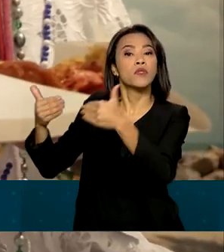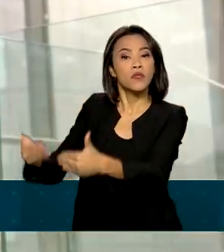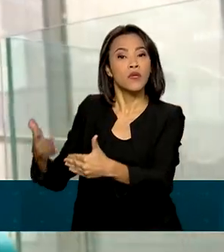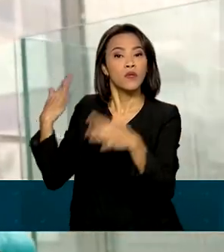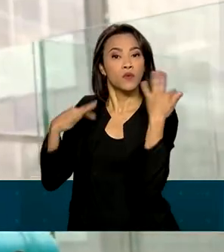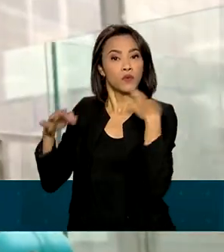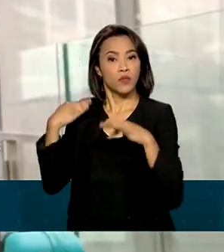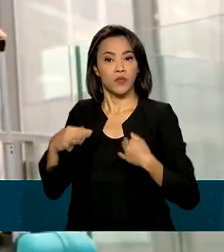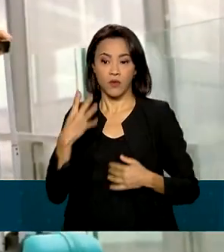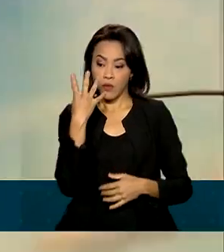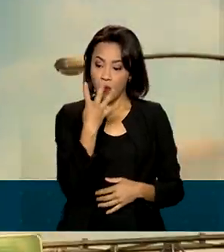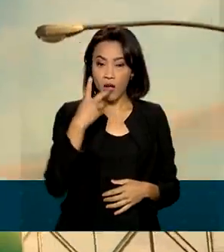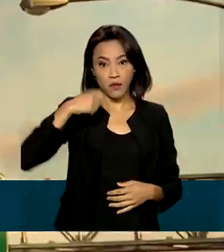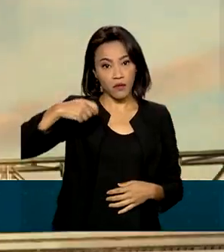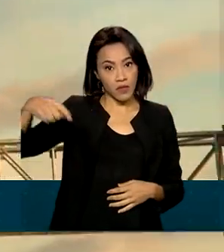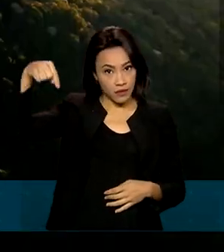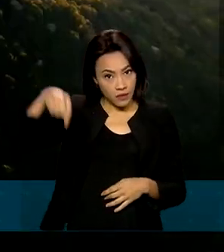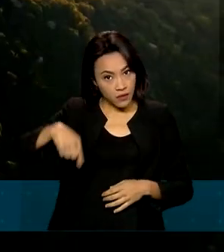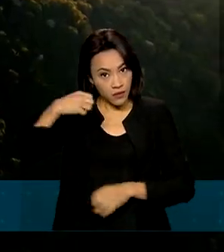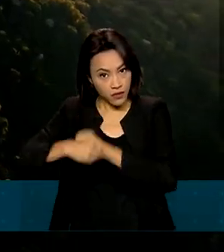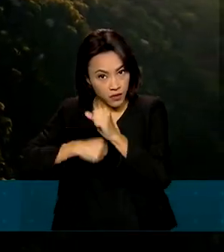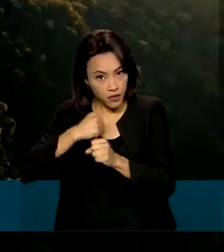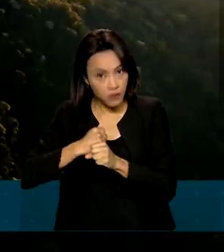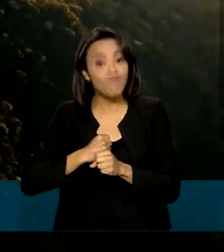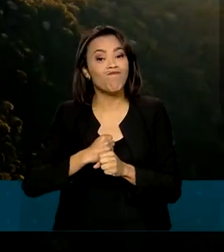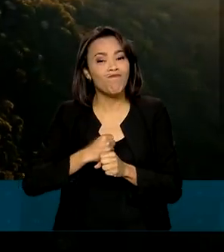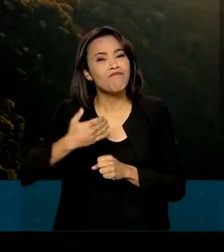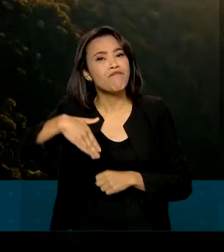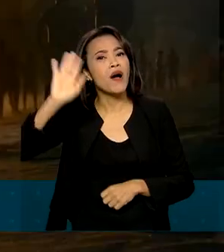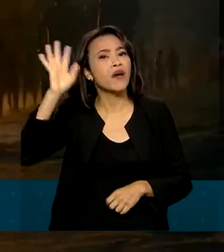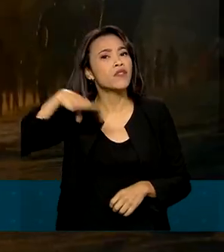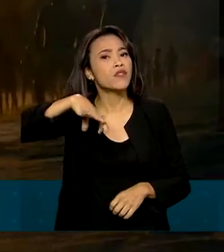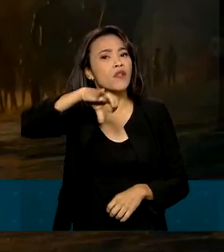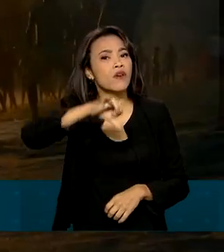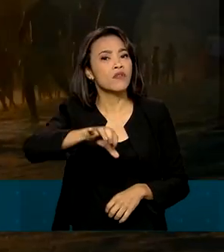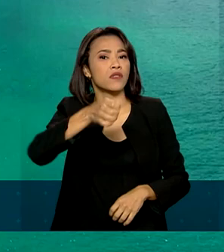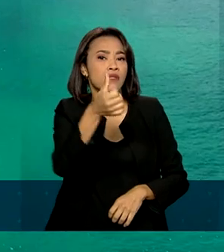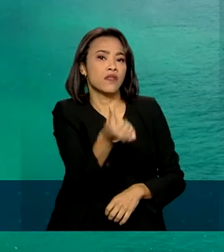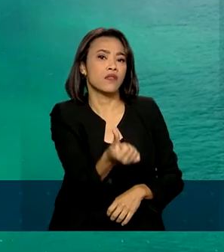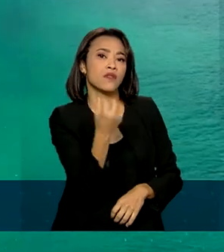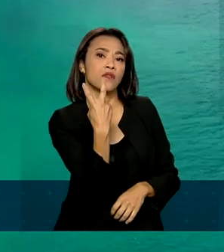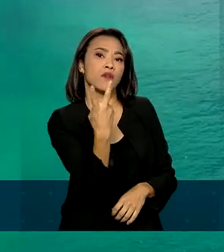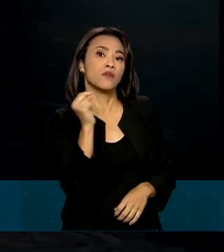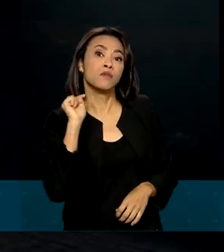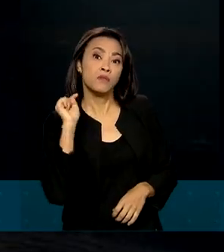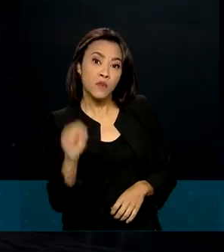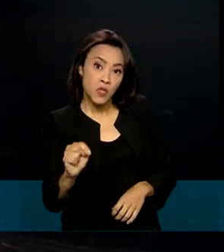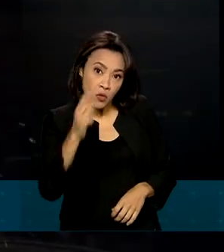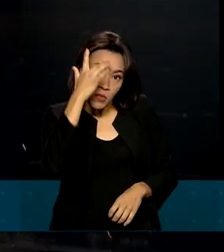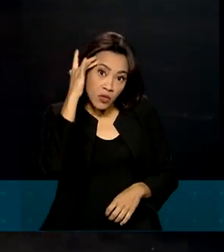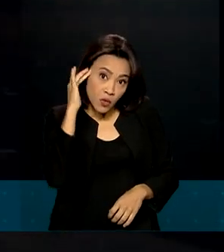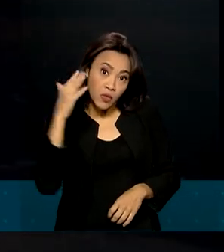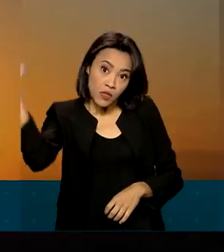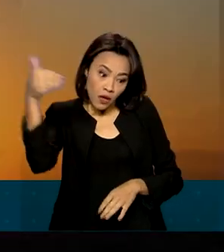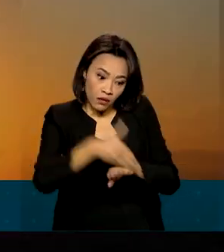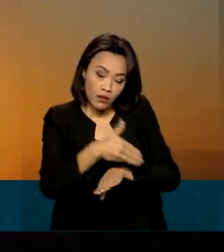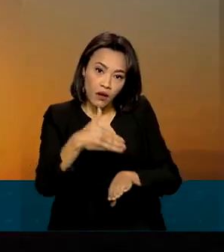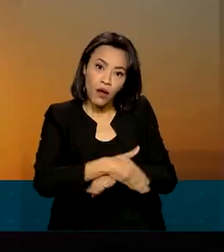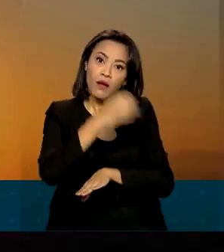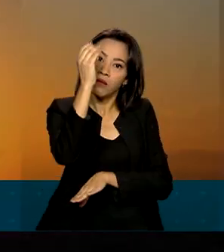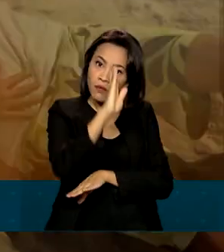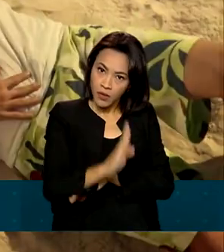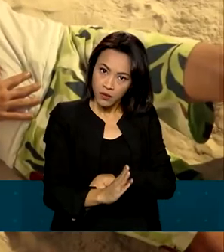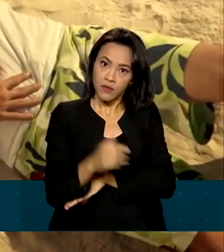nos primeiros quatro meses deste ano, mais de 962 mil estrangeiros entraram no país. O